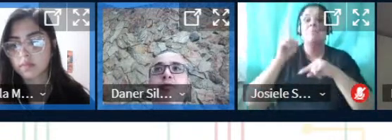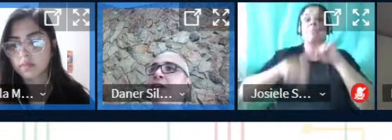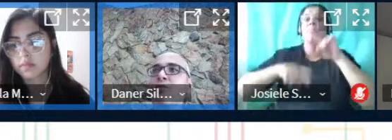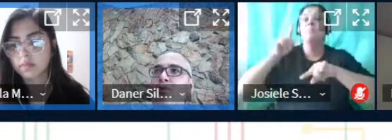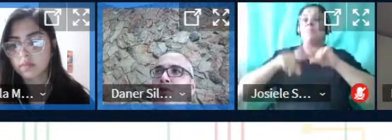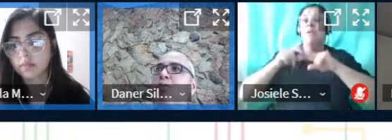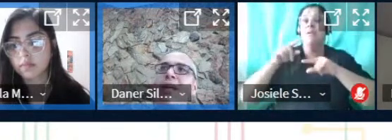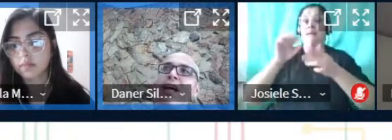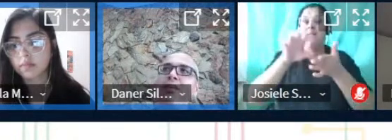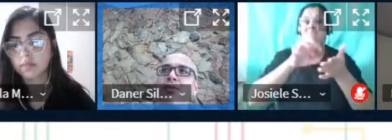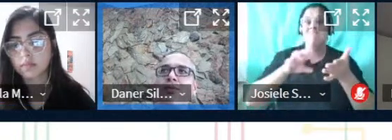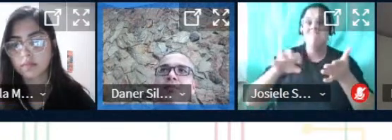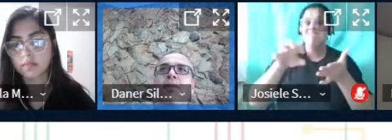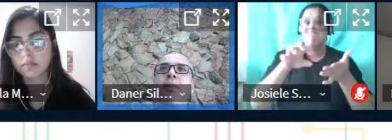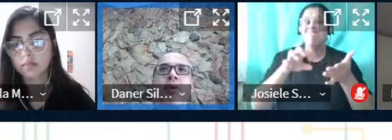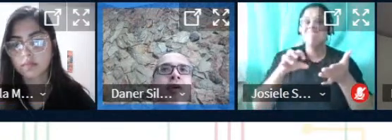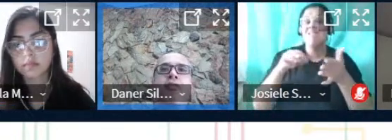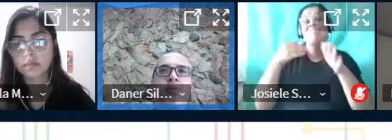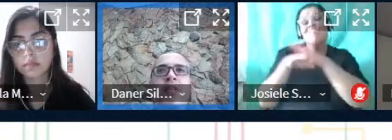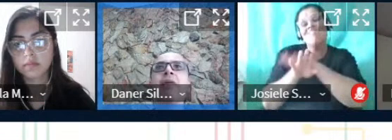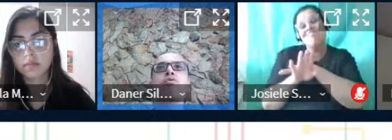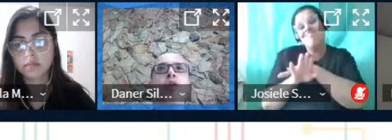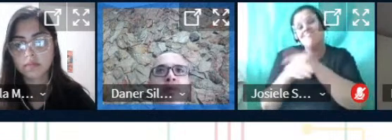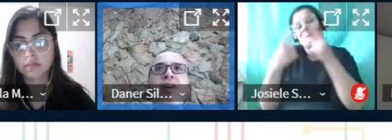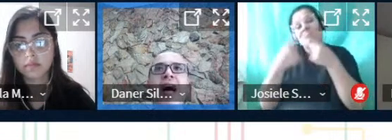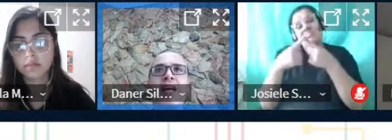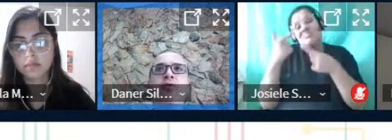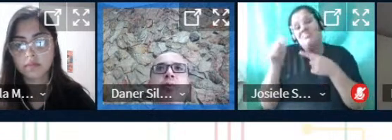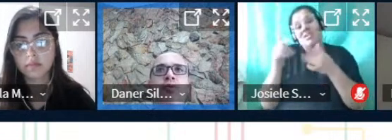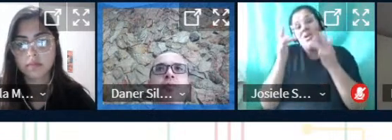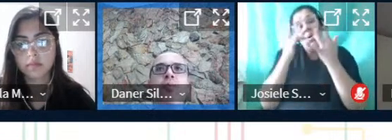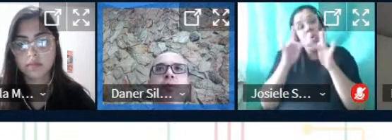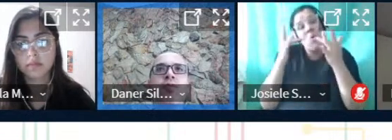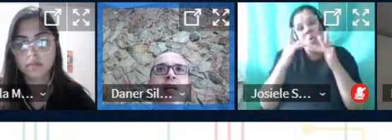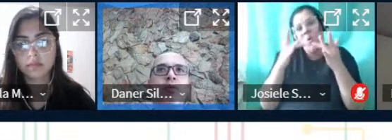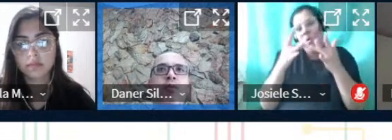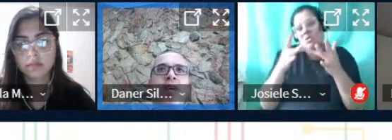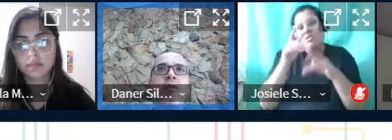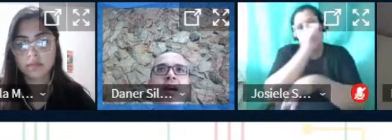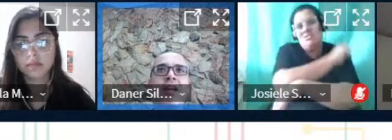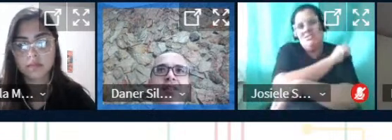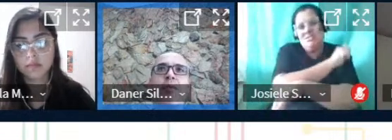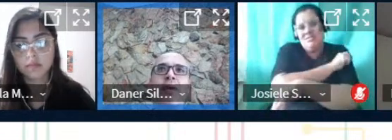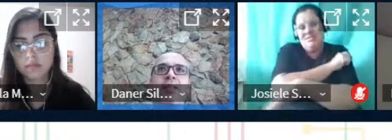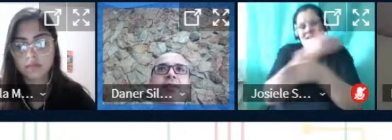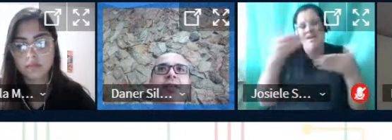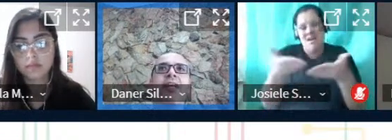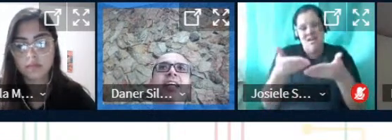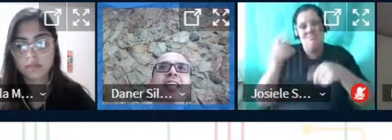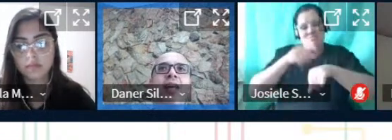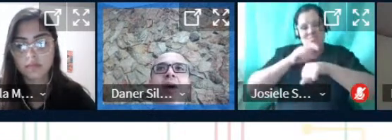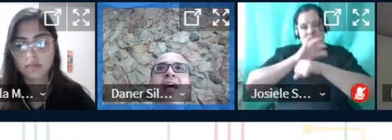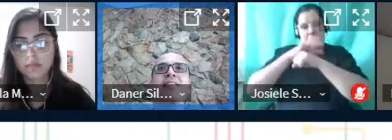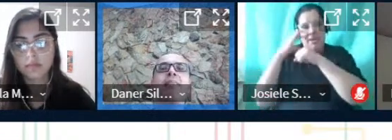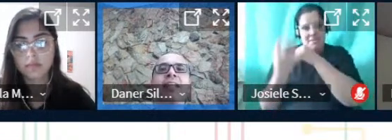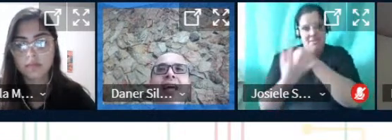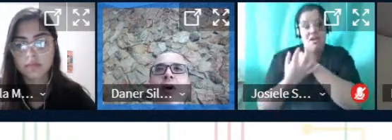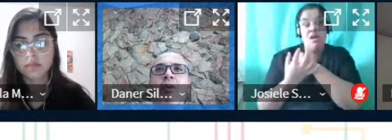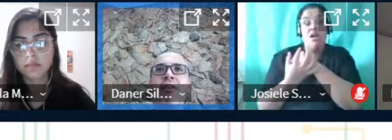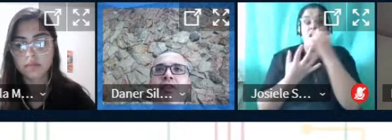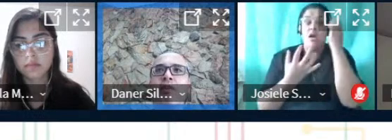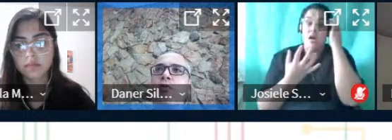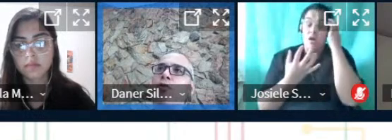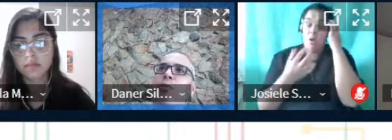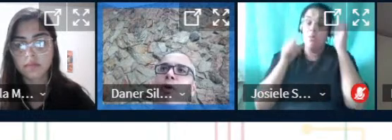tá estão ficando todos guardados porque nós não temos como enviar isso pros alunos agora nesse momento então esse